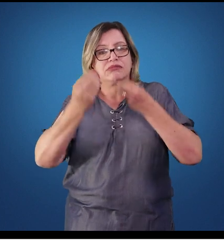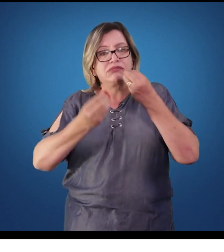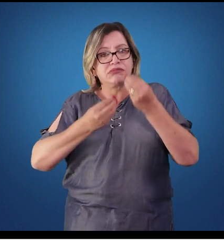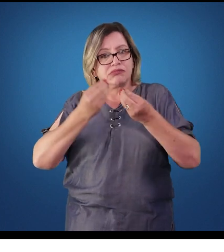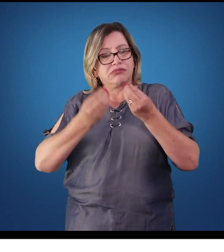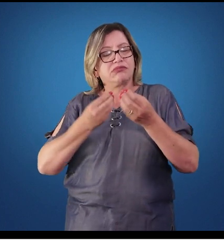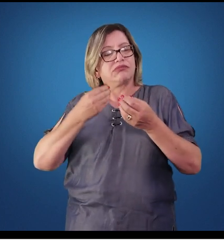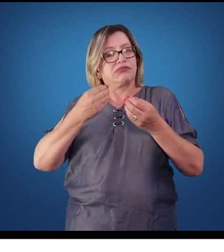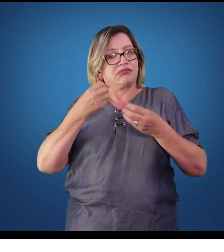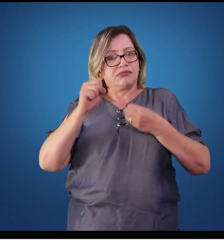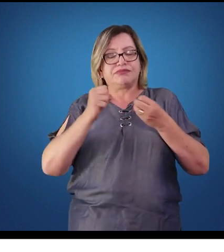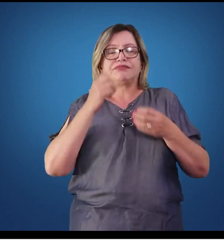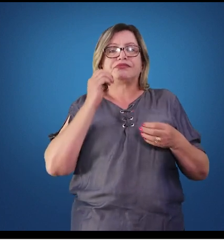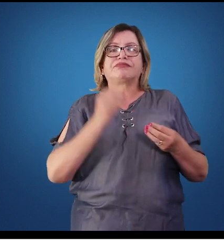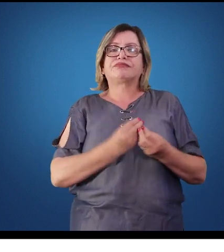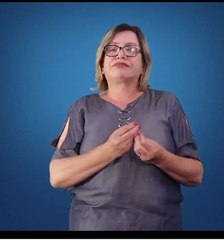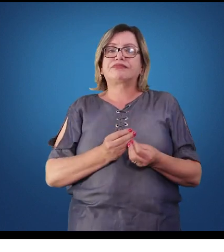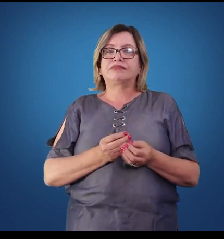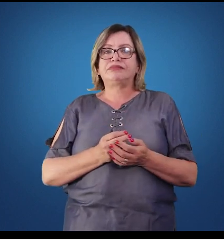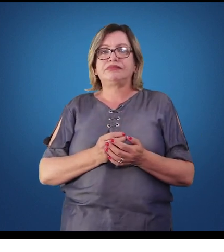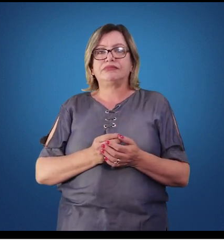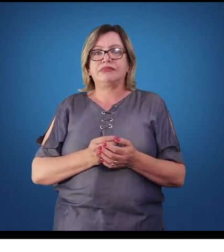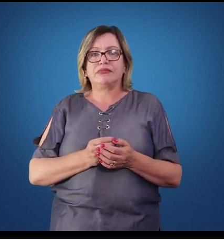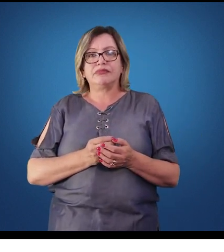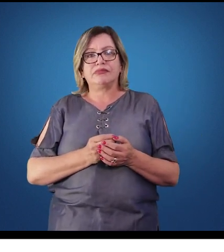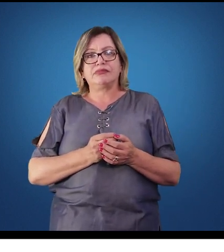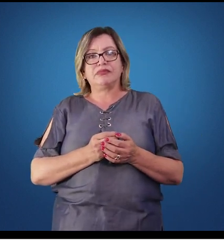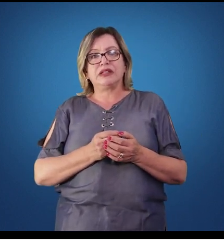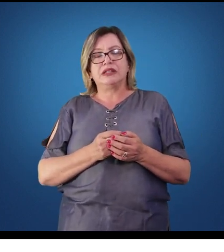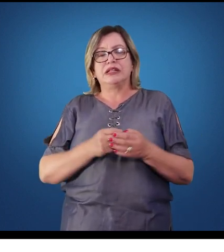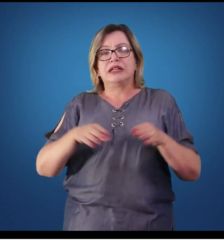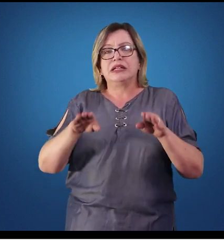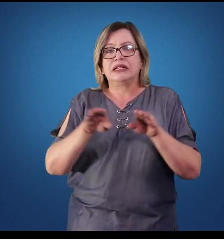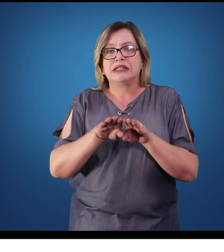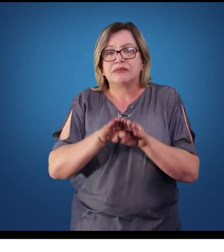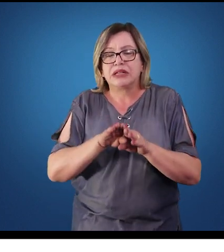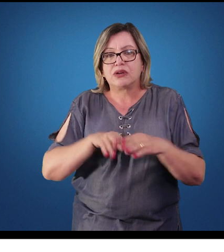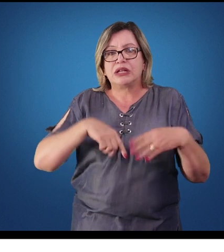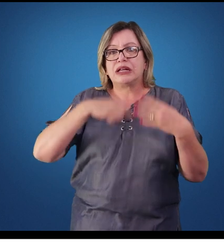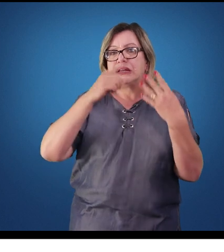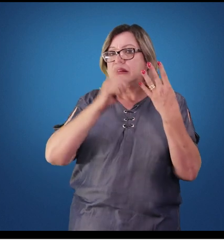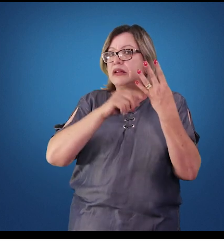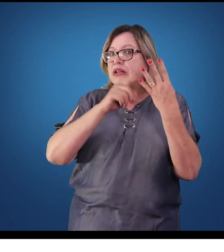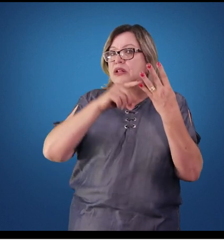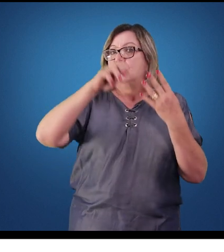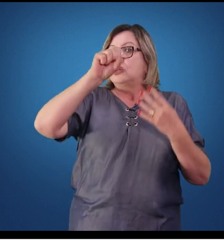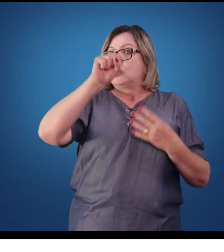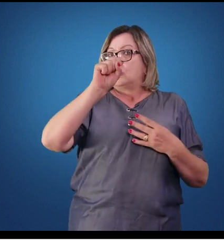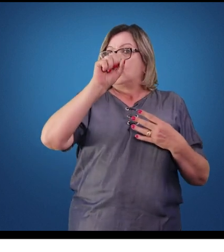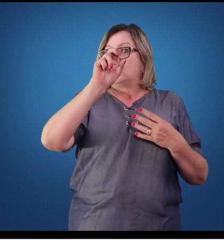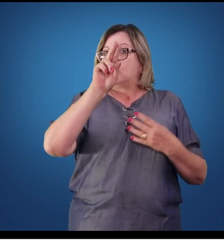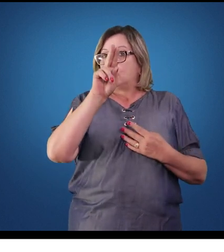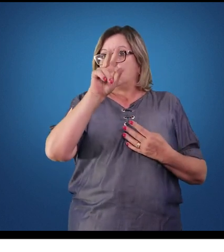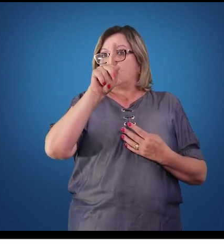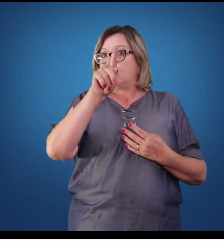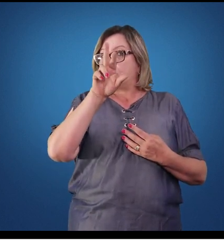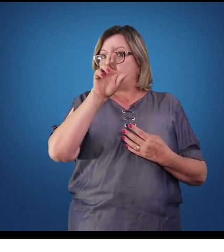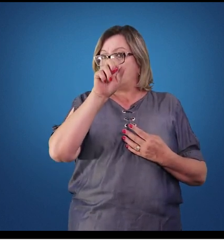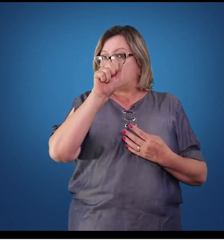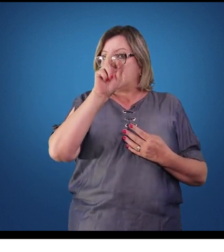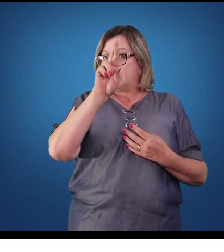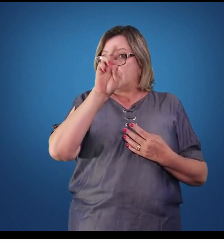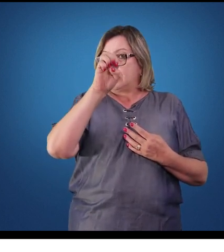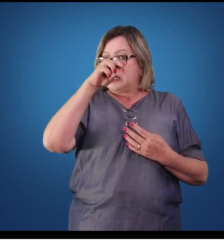células como um todo. A glândula supra-adrenal também produz quatro hormônios